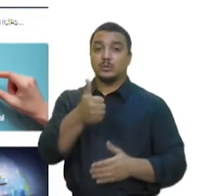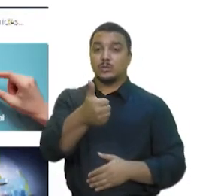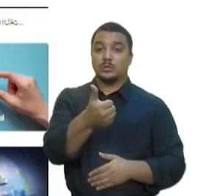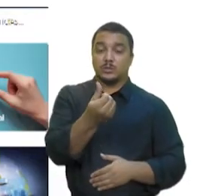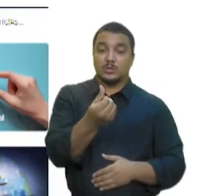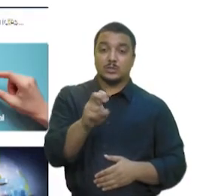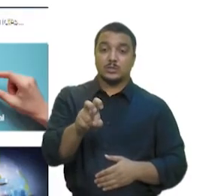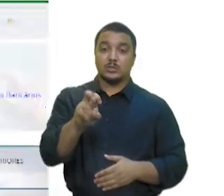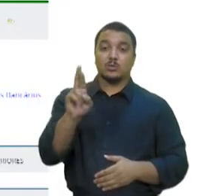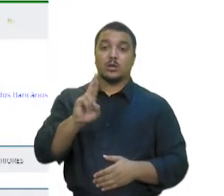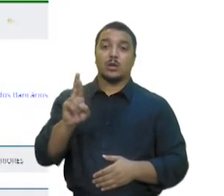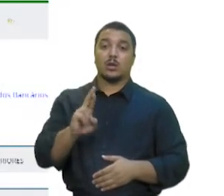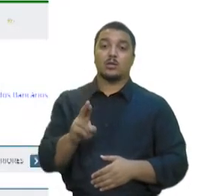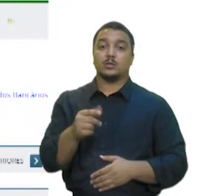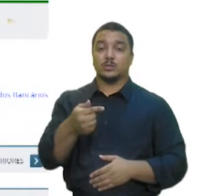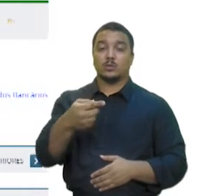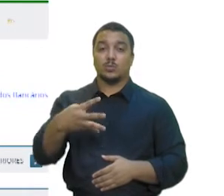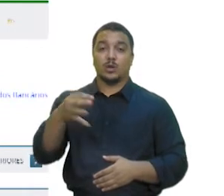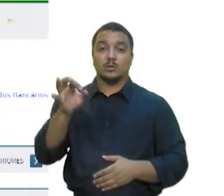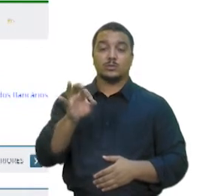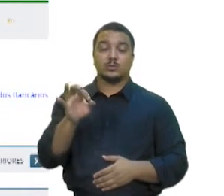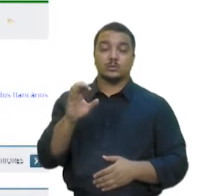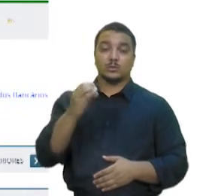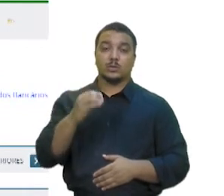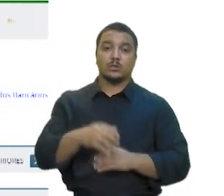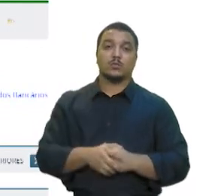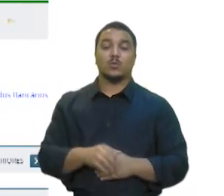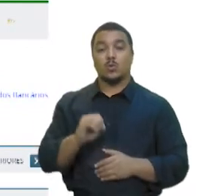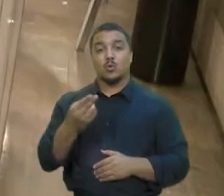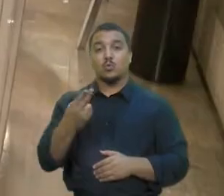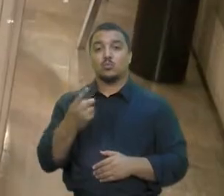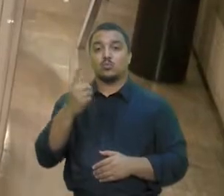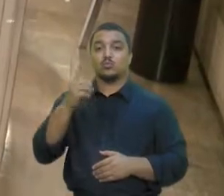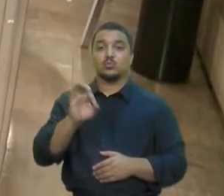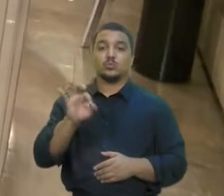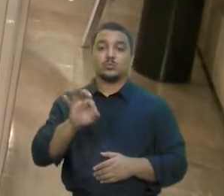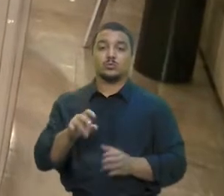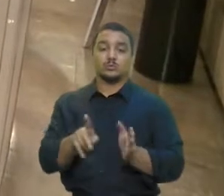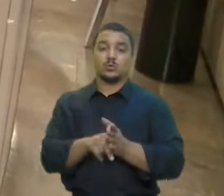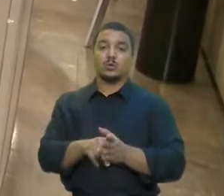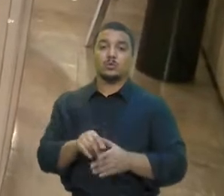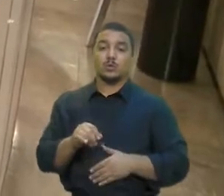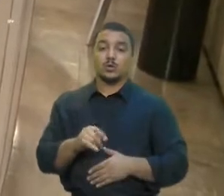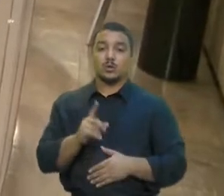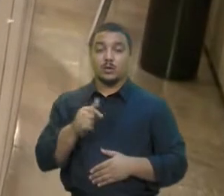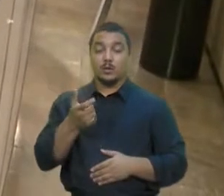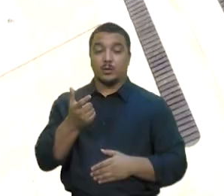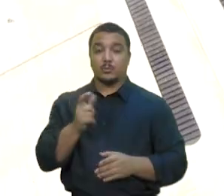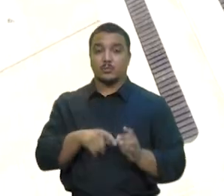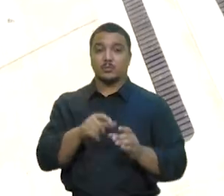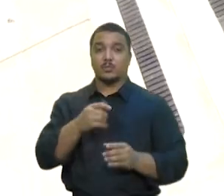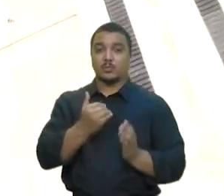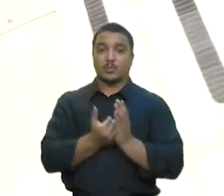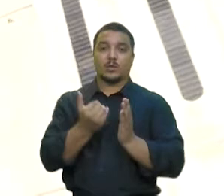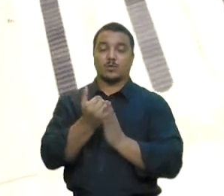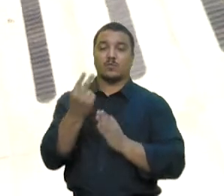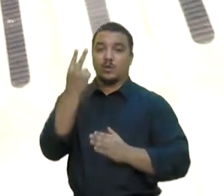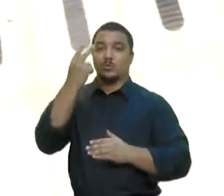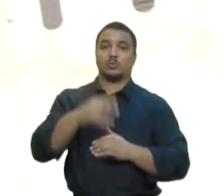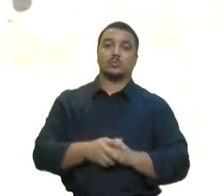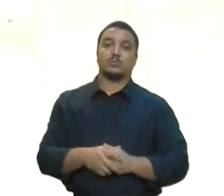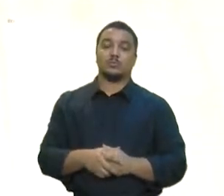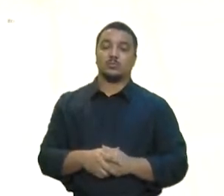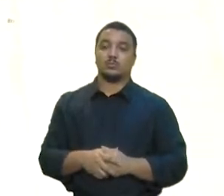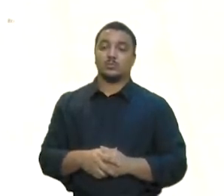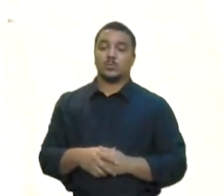,74, ou 1% do imposto devido, prevalecendo o maior valor. A Receita Federal estima que